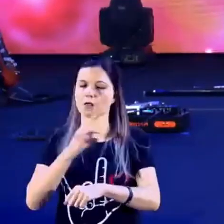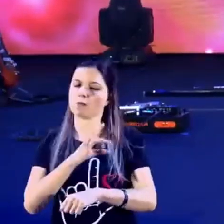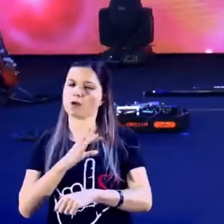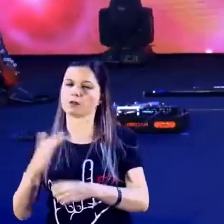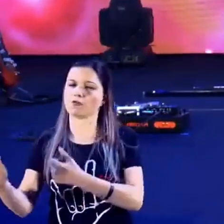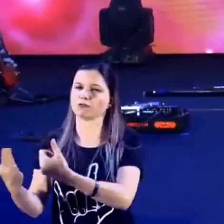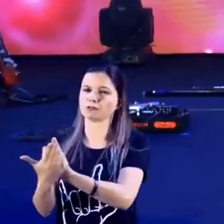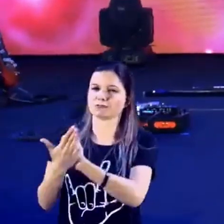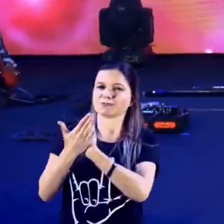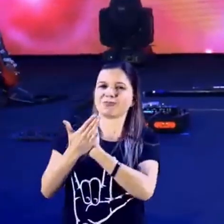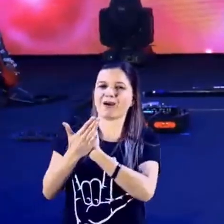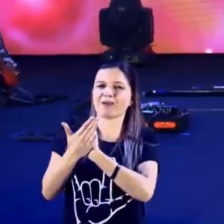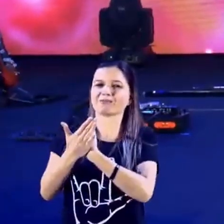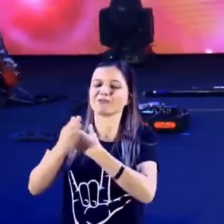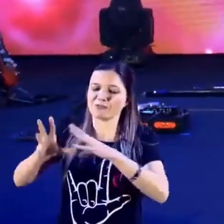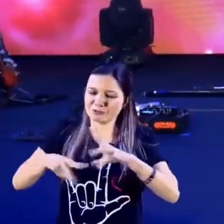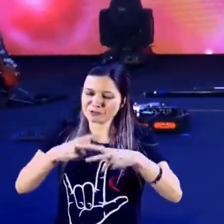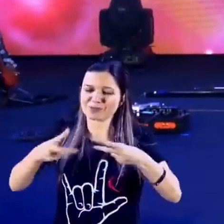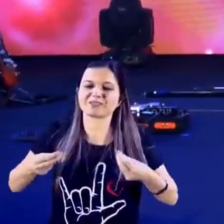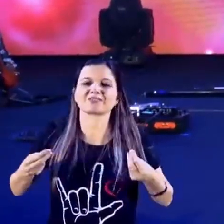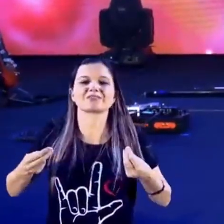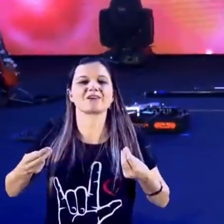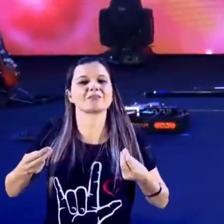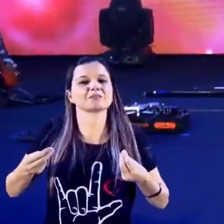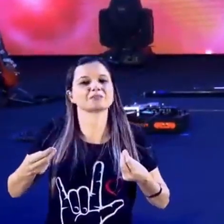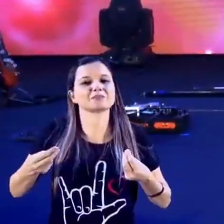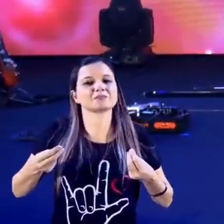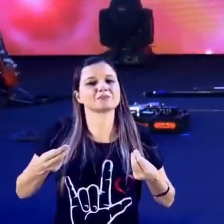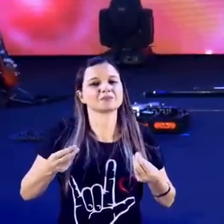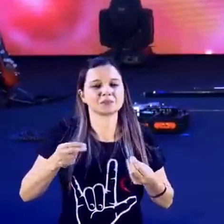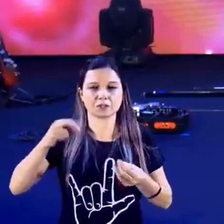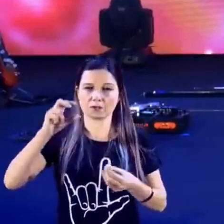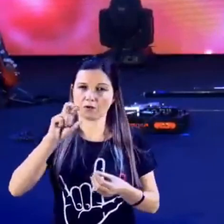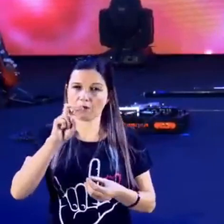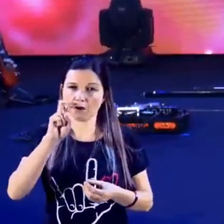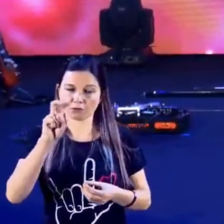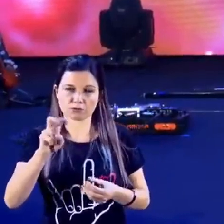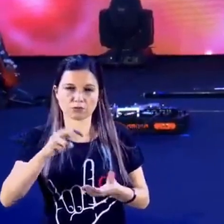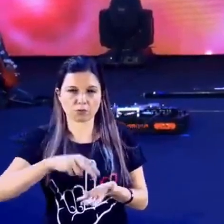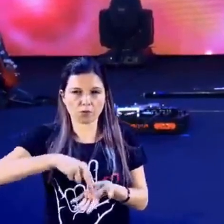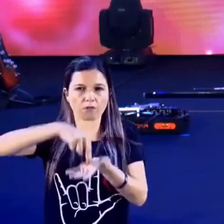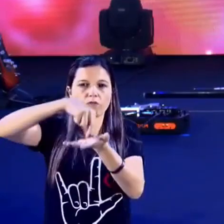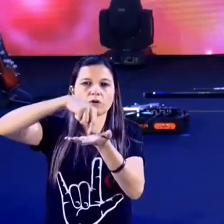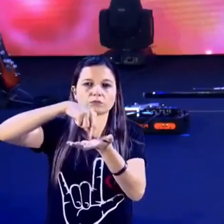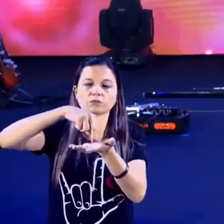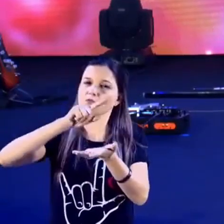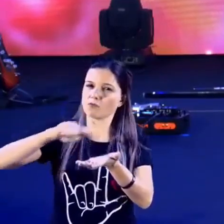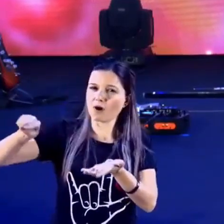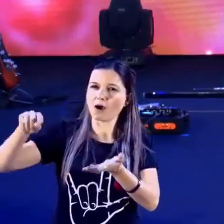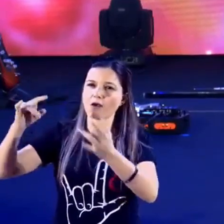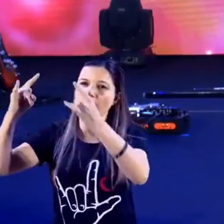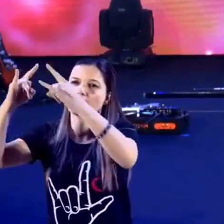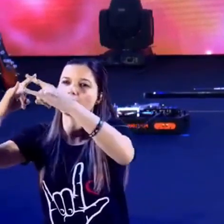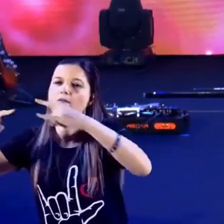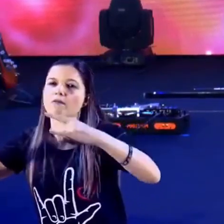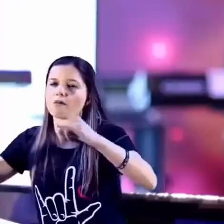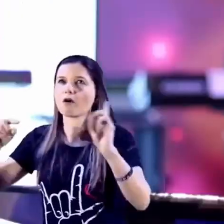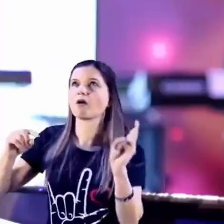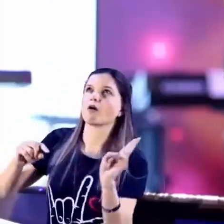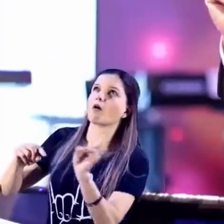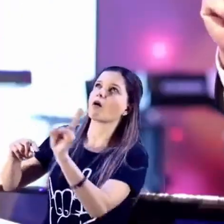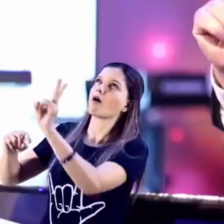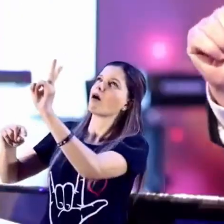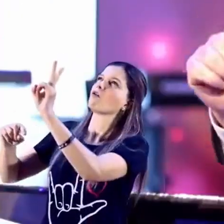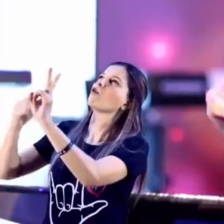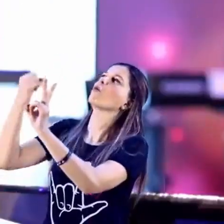a tua recompensa. E lá no versículo 5, ele diz assim. Levanta-o. Levando-o para fora da tenda, disse-lhe. Olhe para o céu